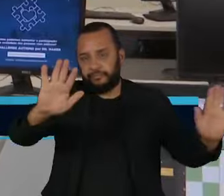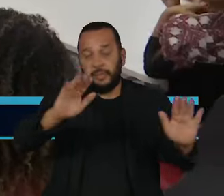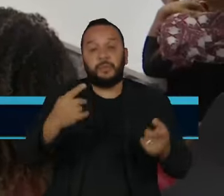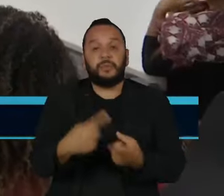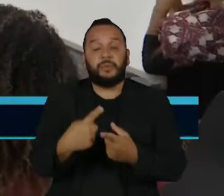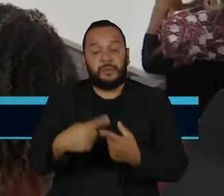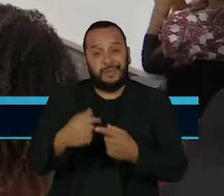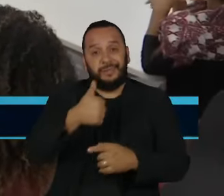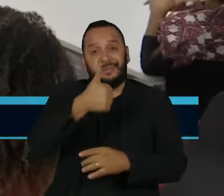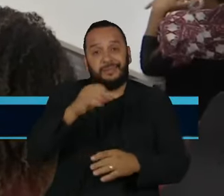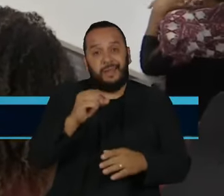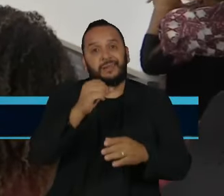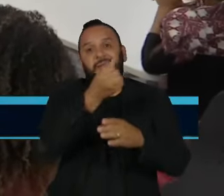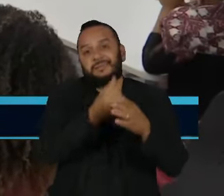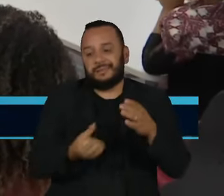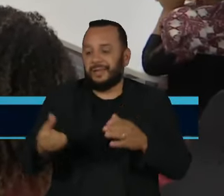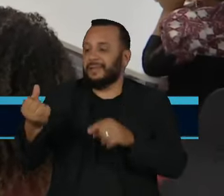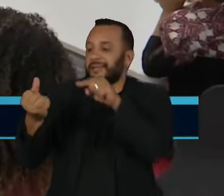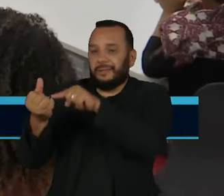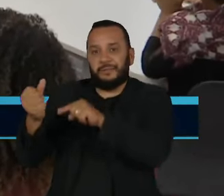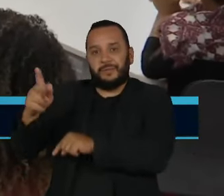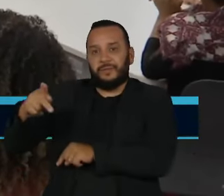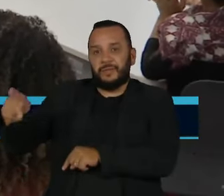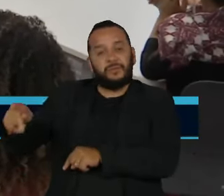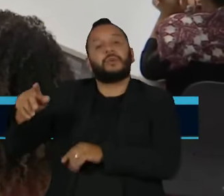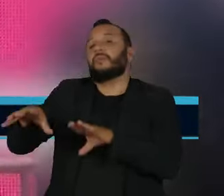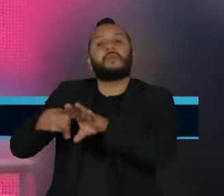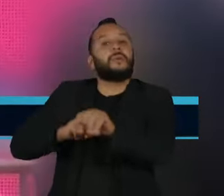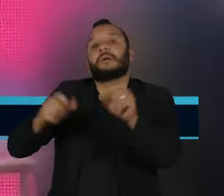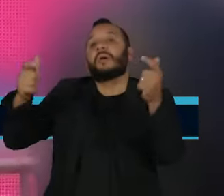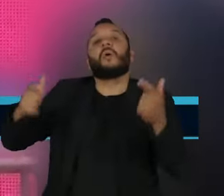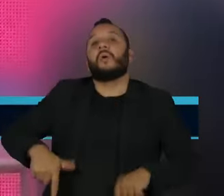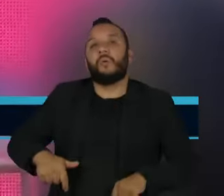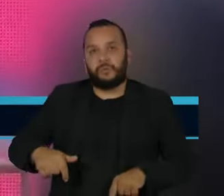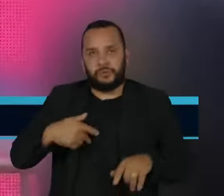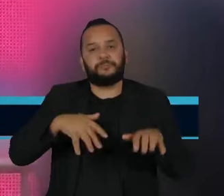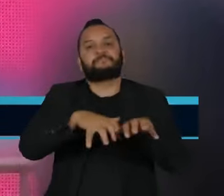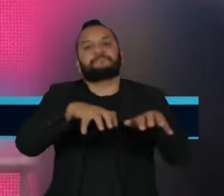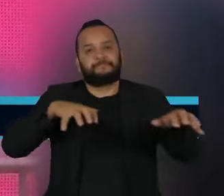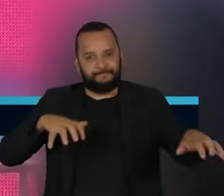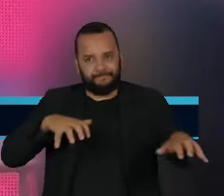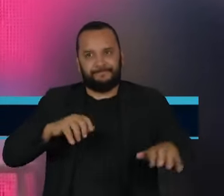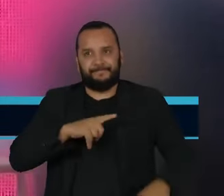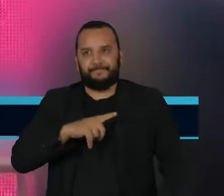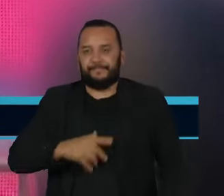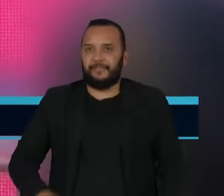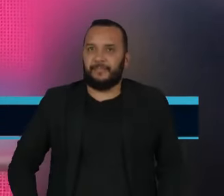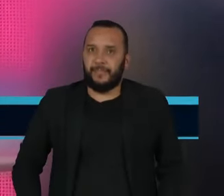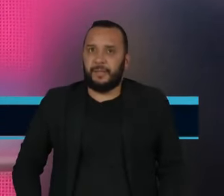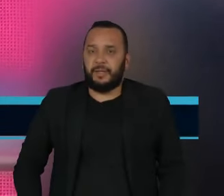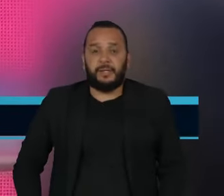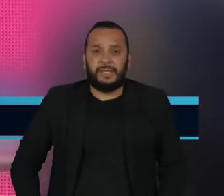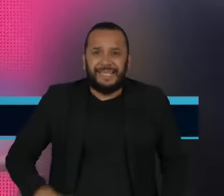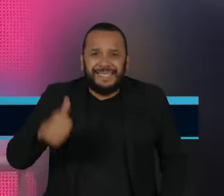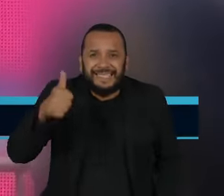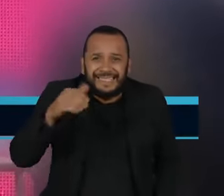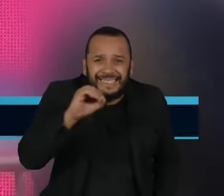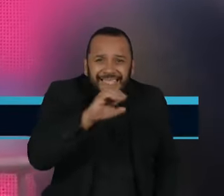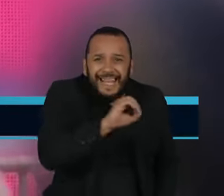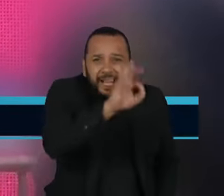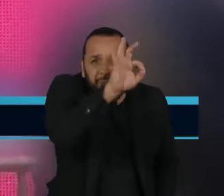brasileiros foram formados em cursos à distância. A ideia do Ministério é não permitir mais os cursos 100% EAD,